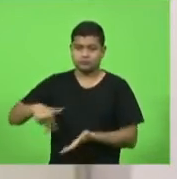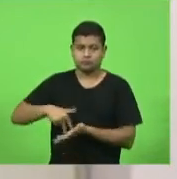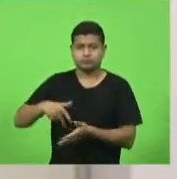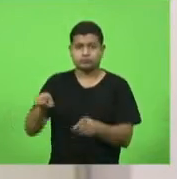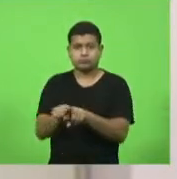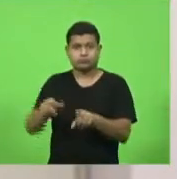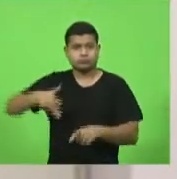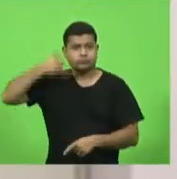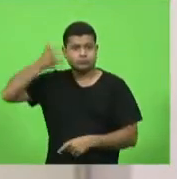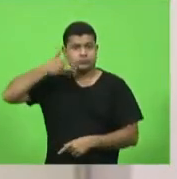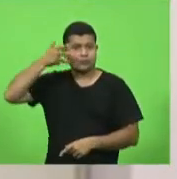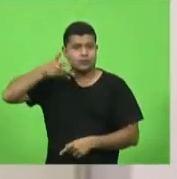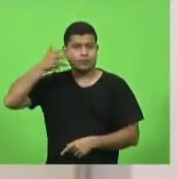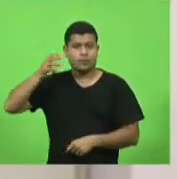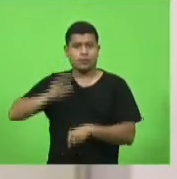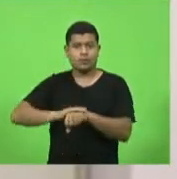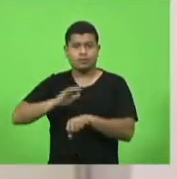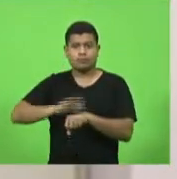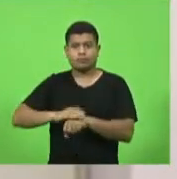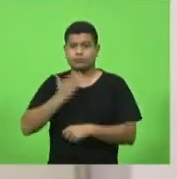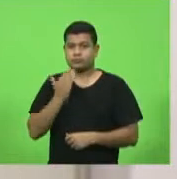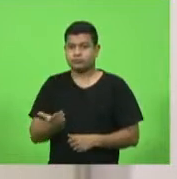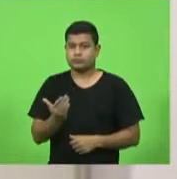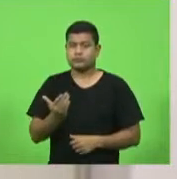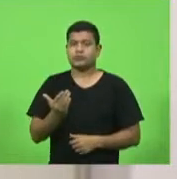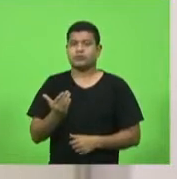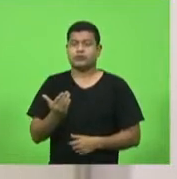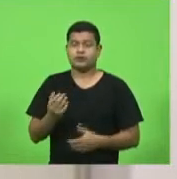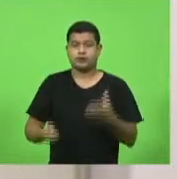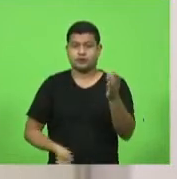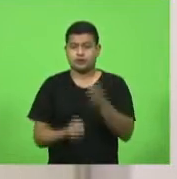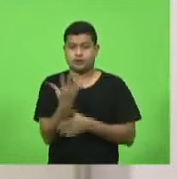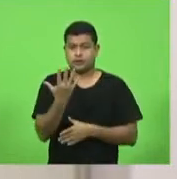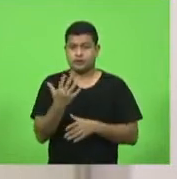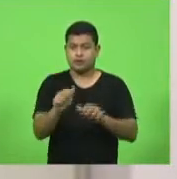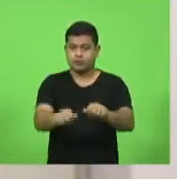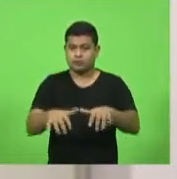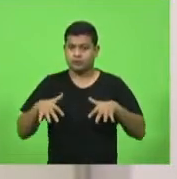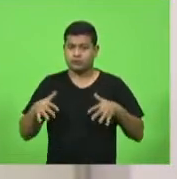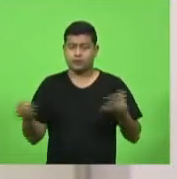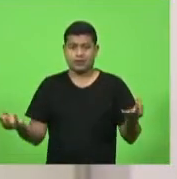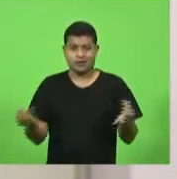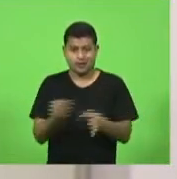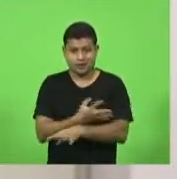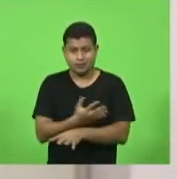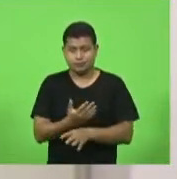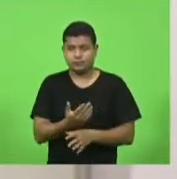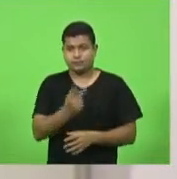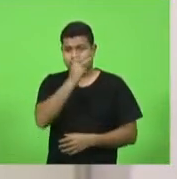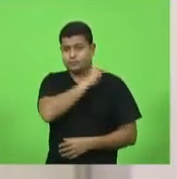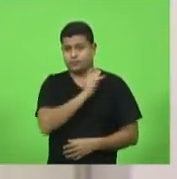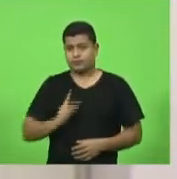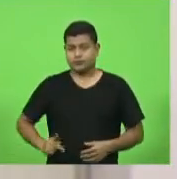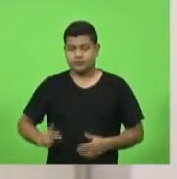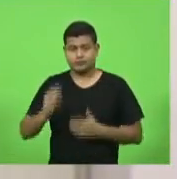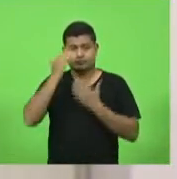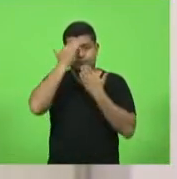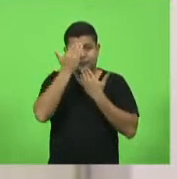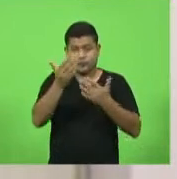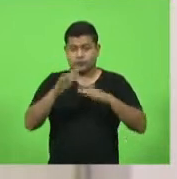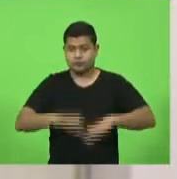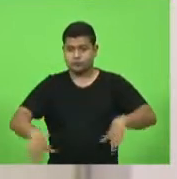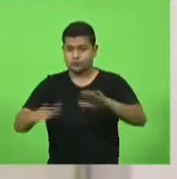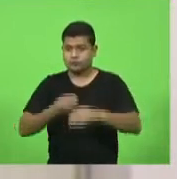na qualidade de autor do requerimento que ensejou a sessão. Finalizando, o senhor presidente agradeceu a presença das